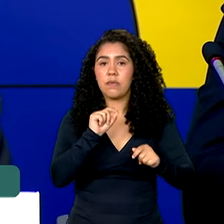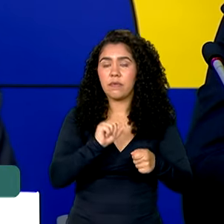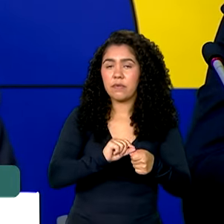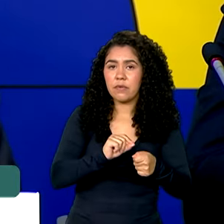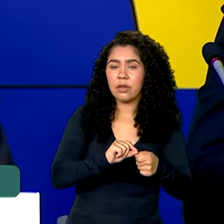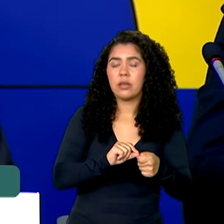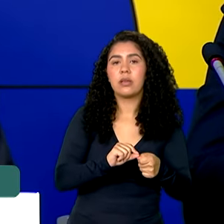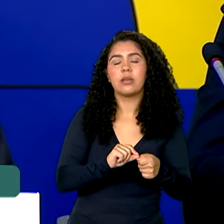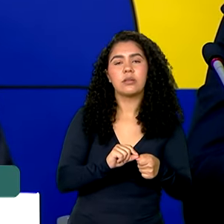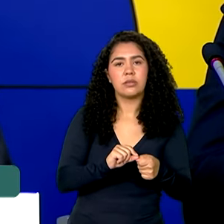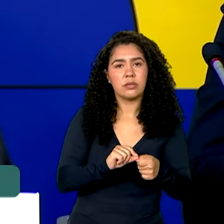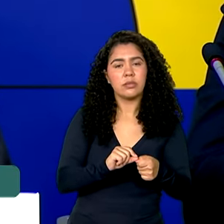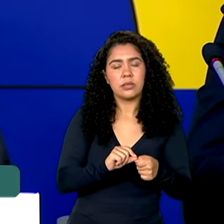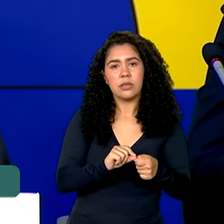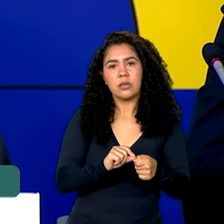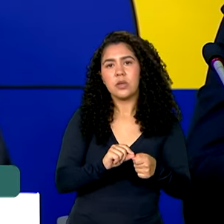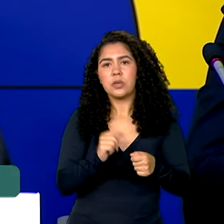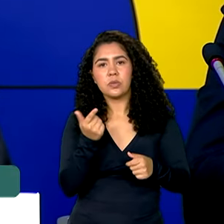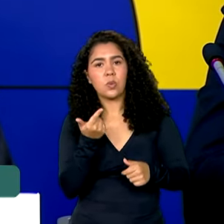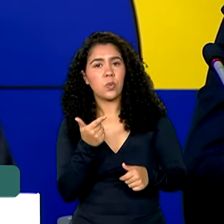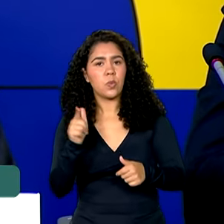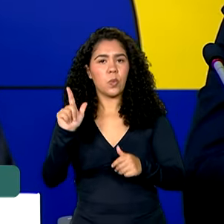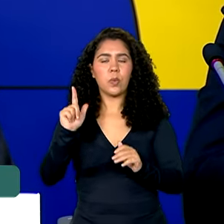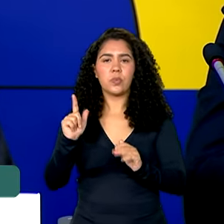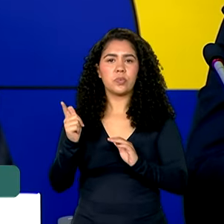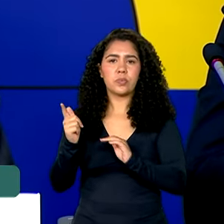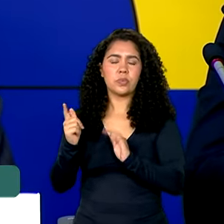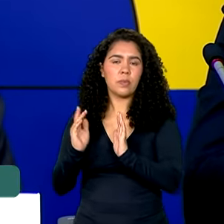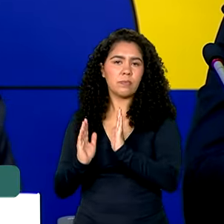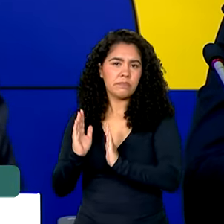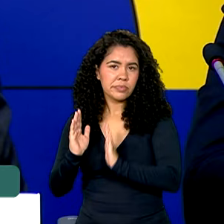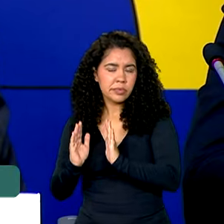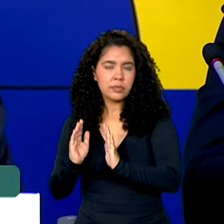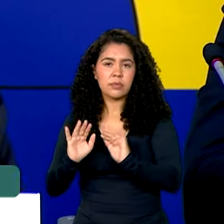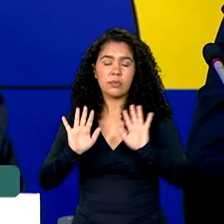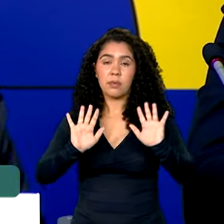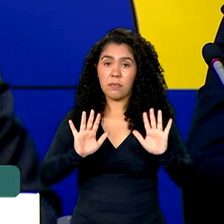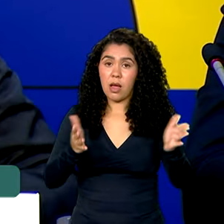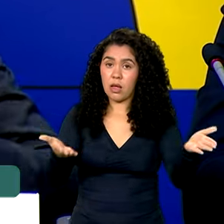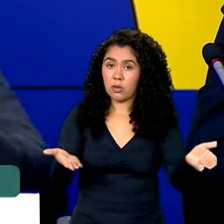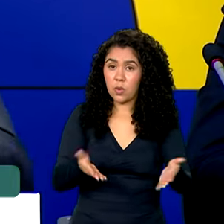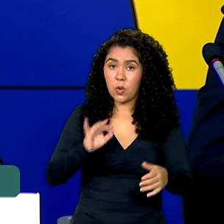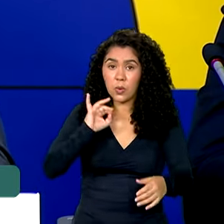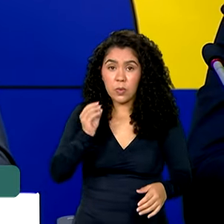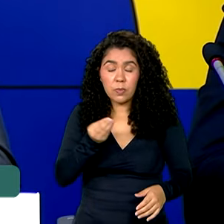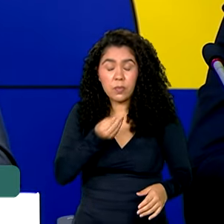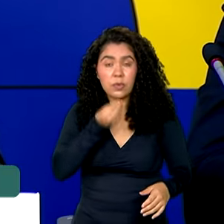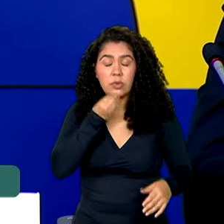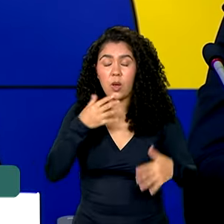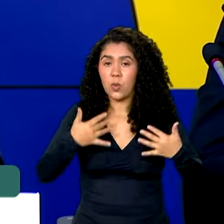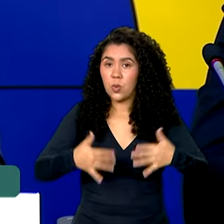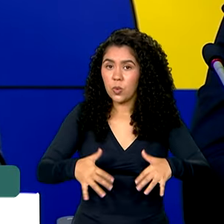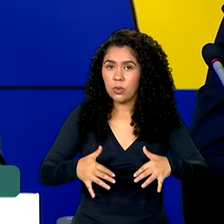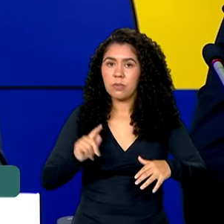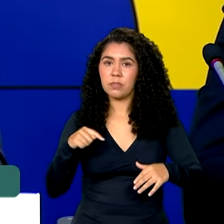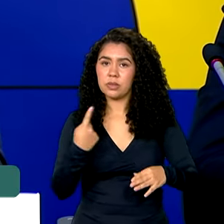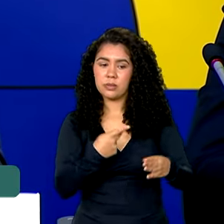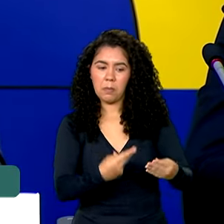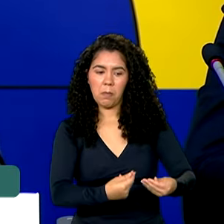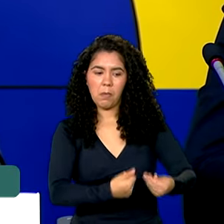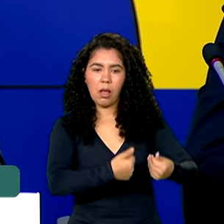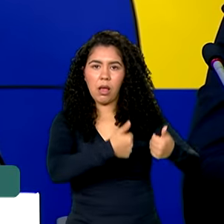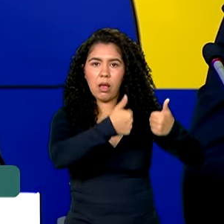momento. E agora é a grande oportunidade que nós temos, tanto de modernizar,